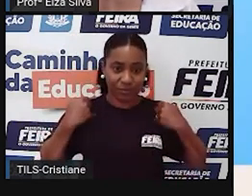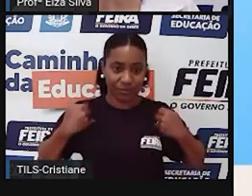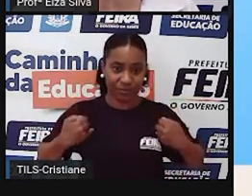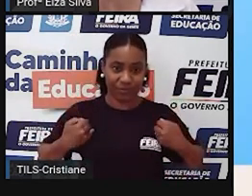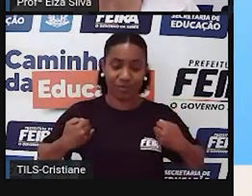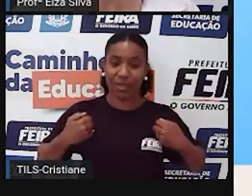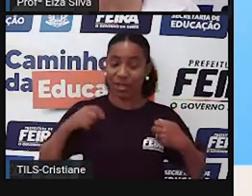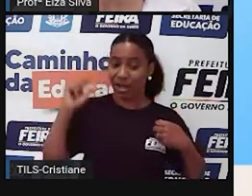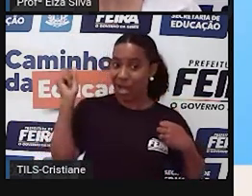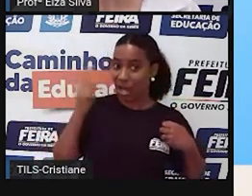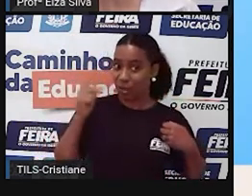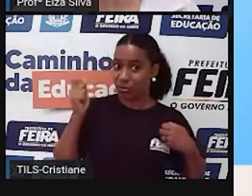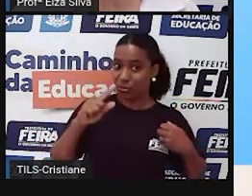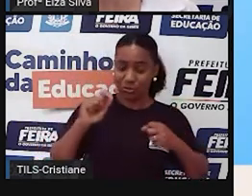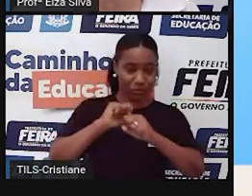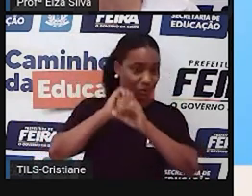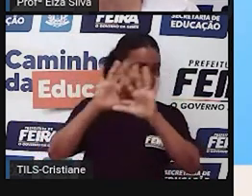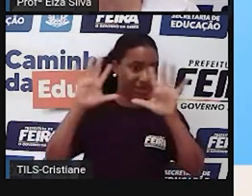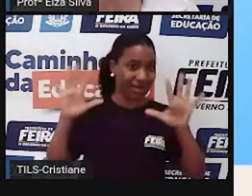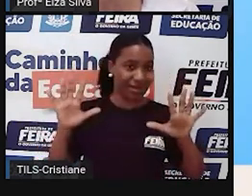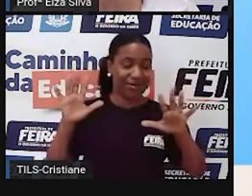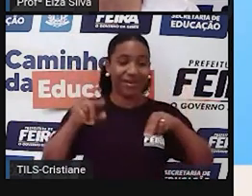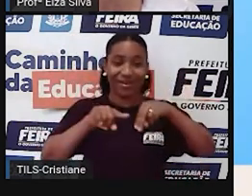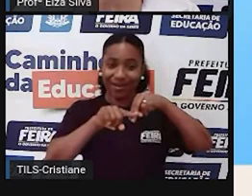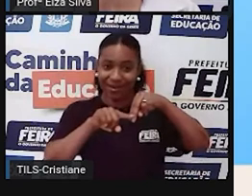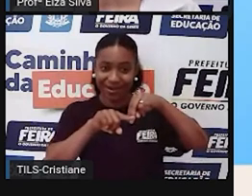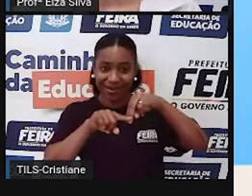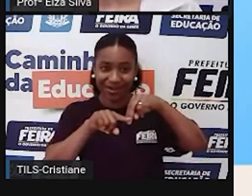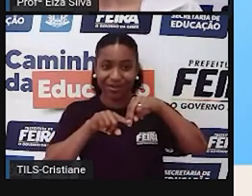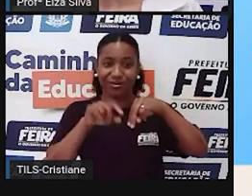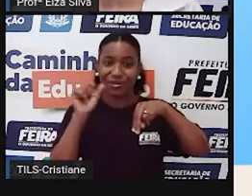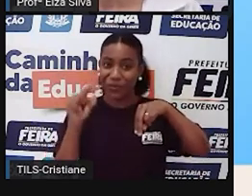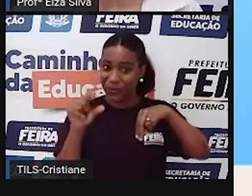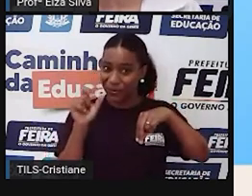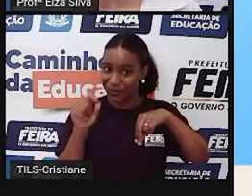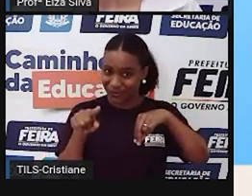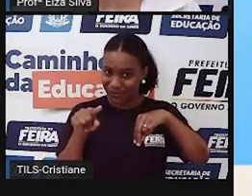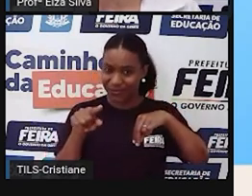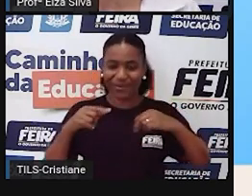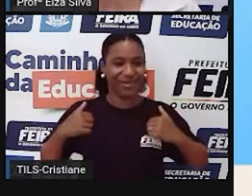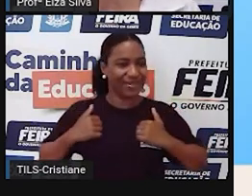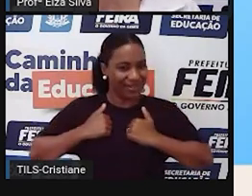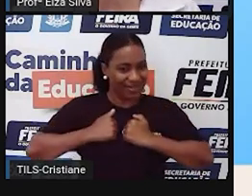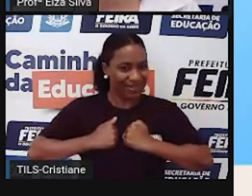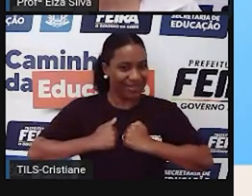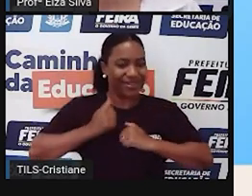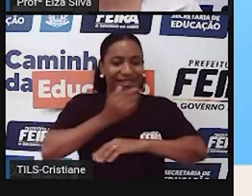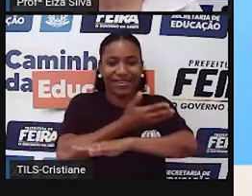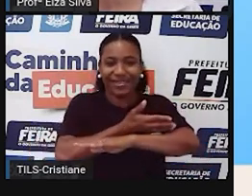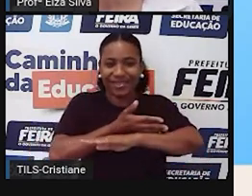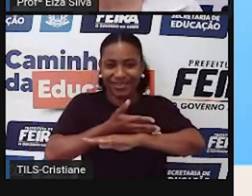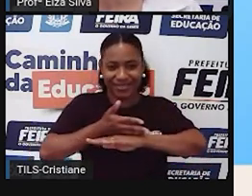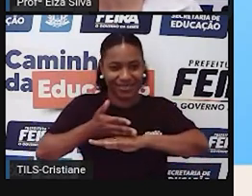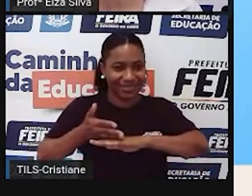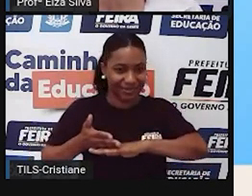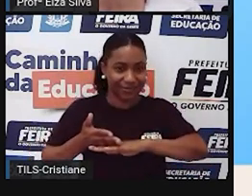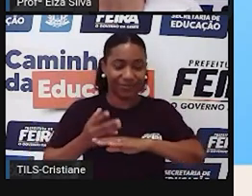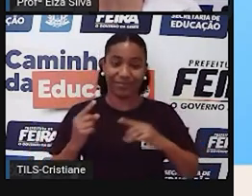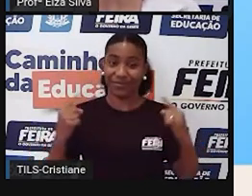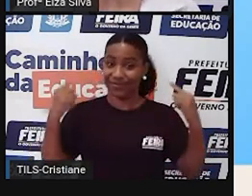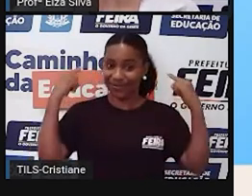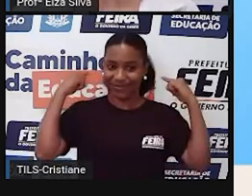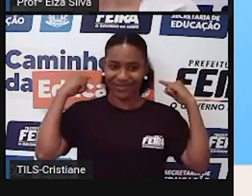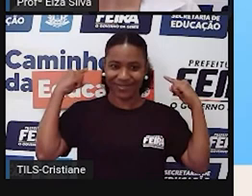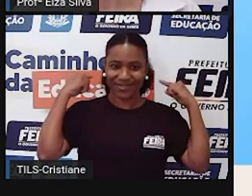cor azul clara e calça jeans. E o guarda-pó branco. E na parte de trás do